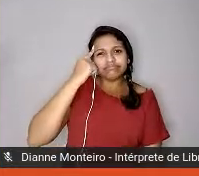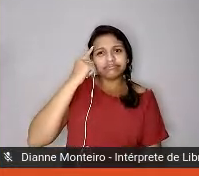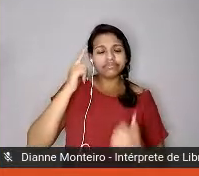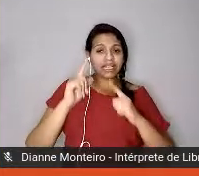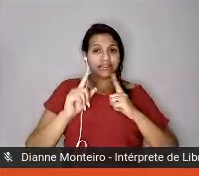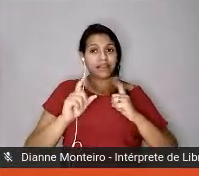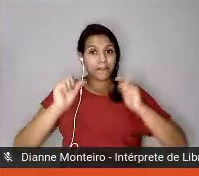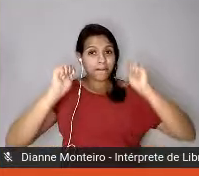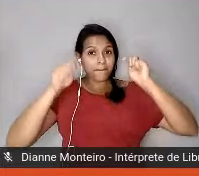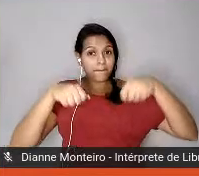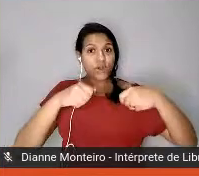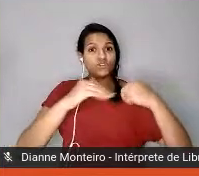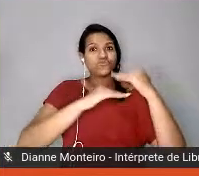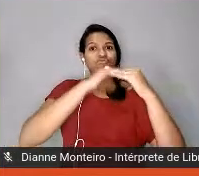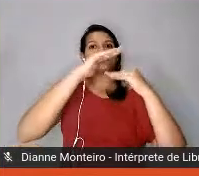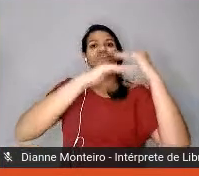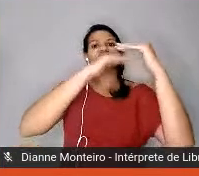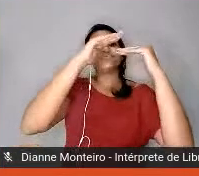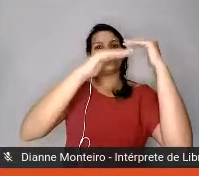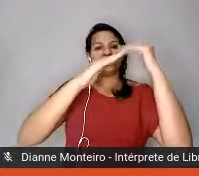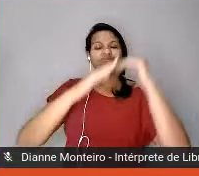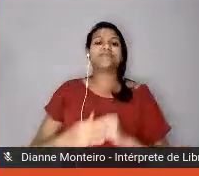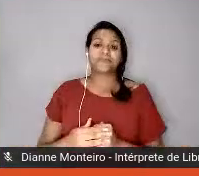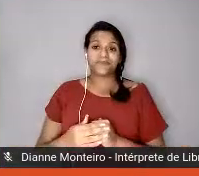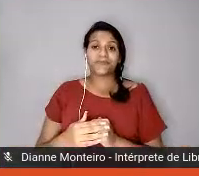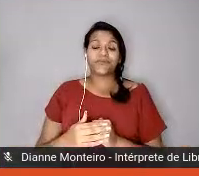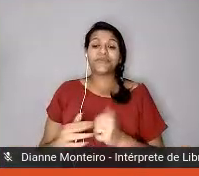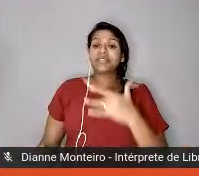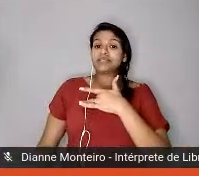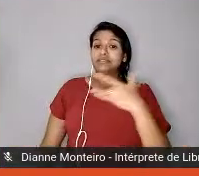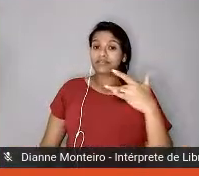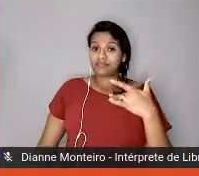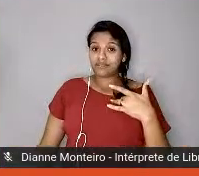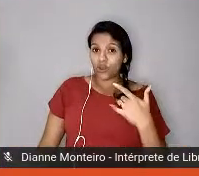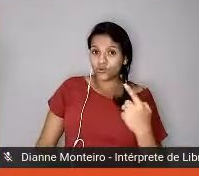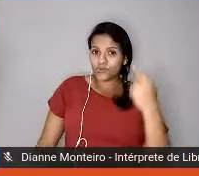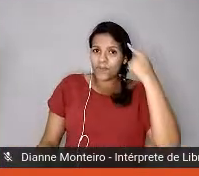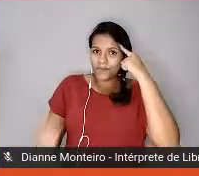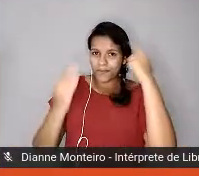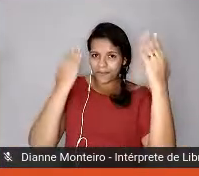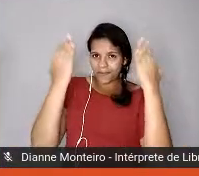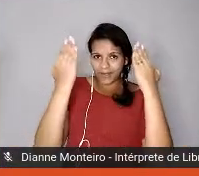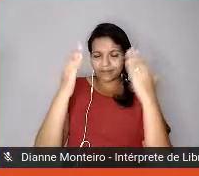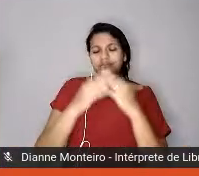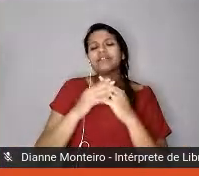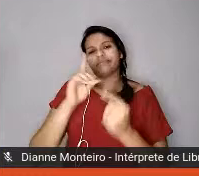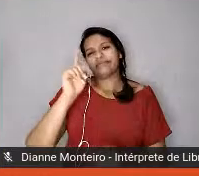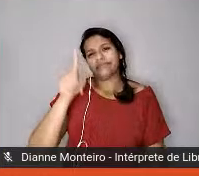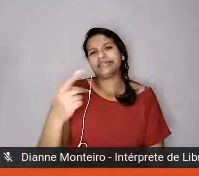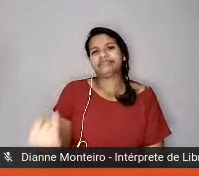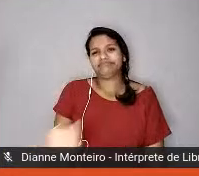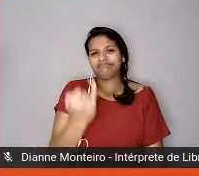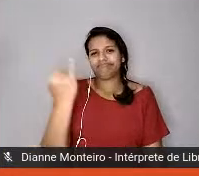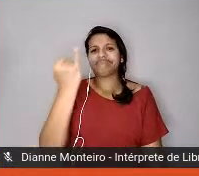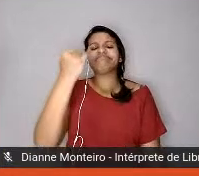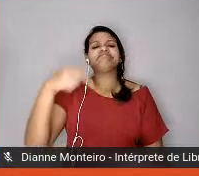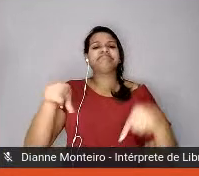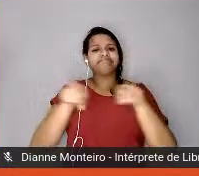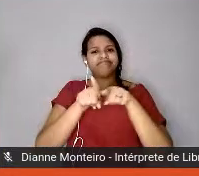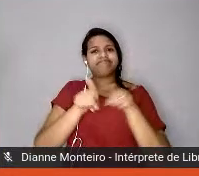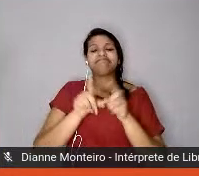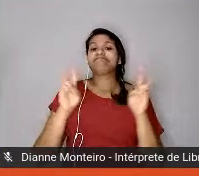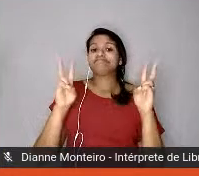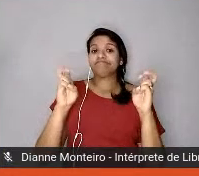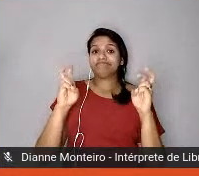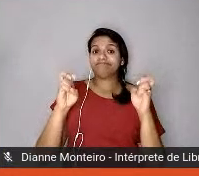a saúde mental é um capítulo à parte, né? Nós poderíamos falar muito sobre este tema aqui. Olhem